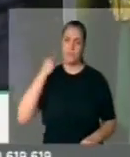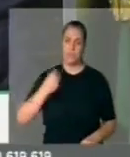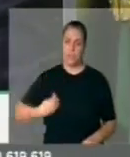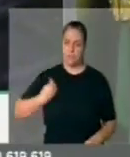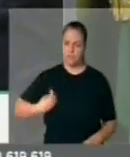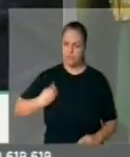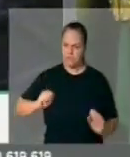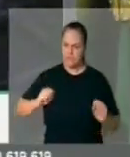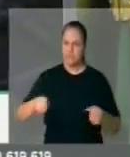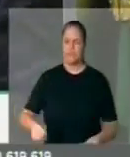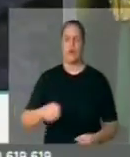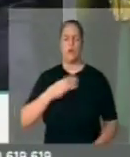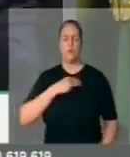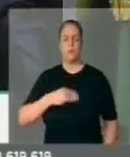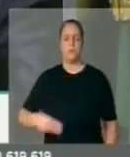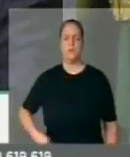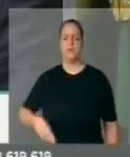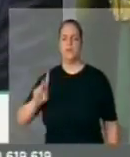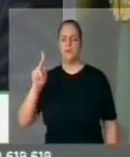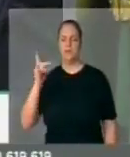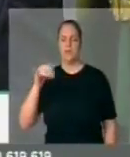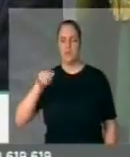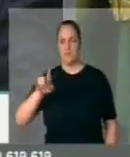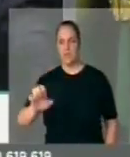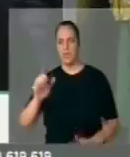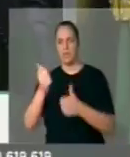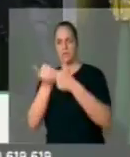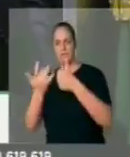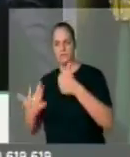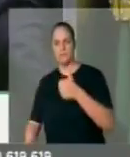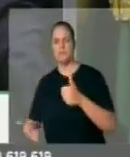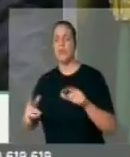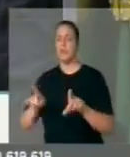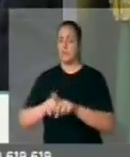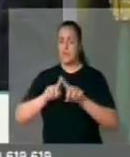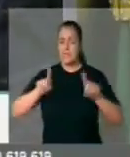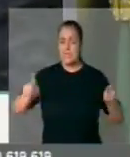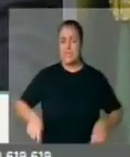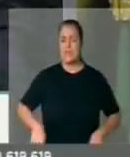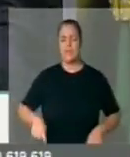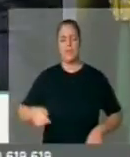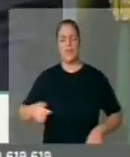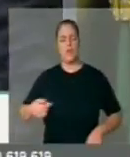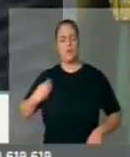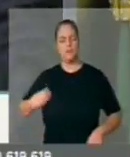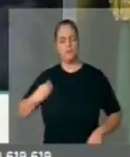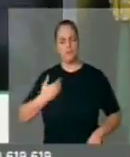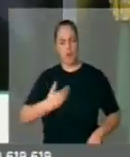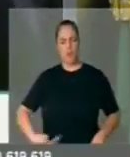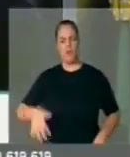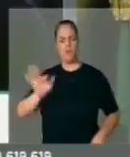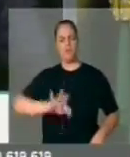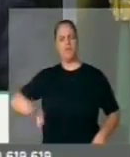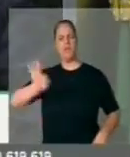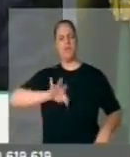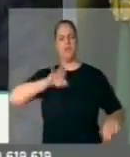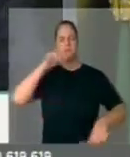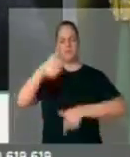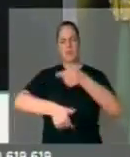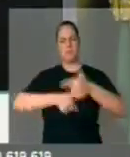do nosso ministro Henrique Meirelles e a sua equipe, os servidores públicos federais que são competentes, que são